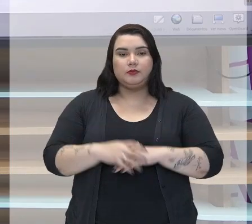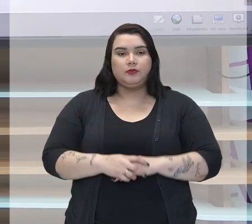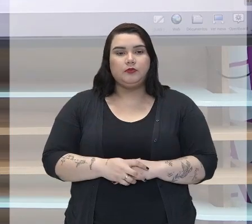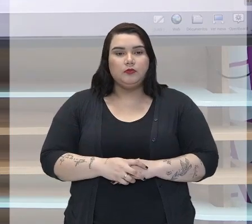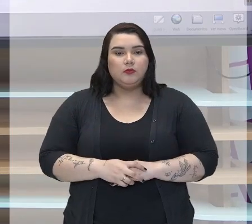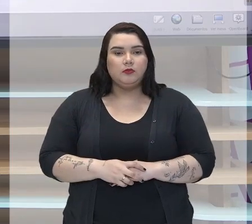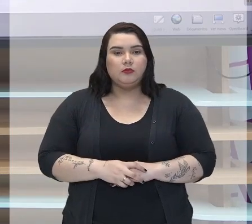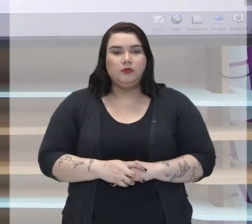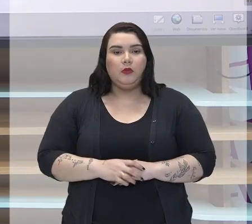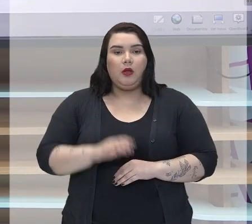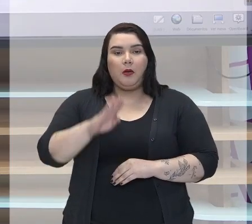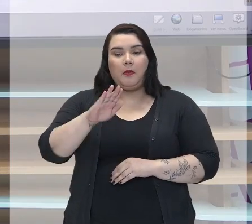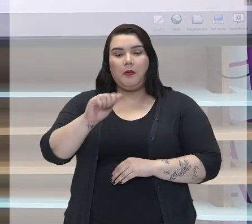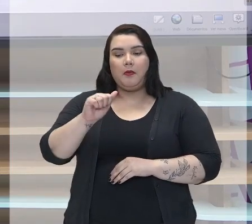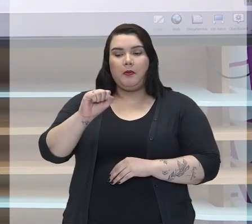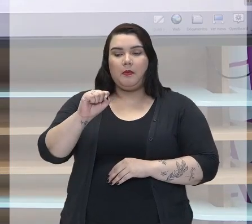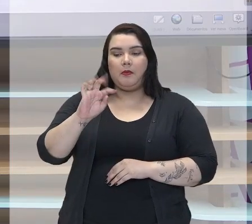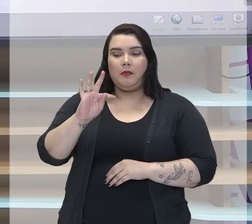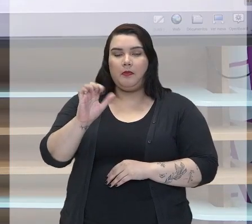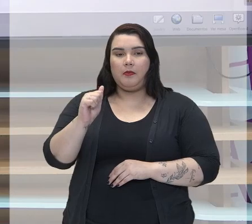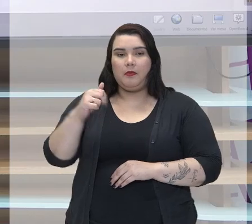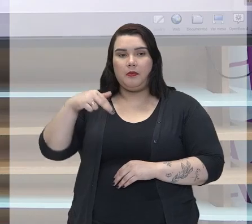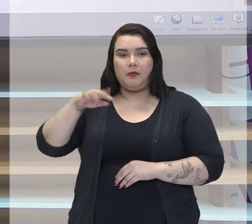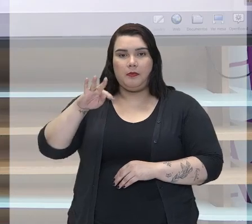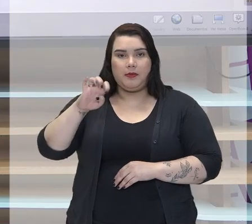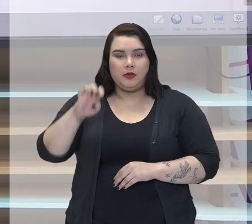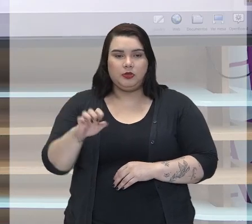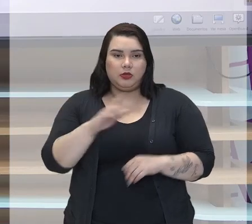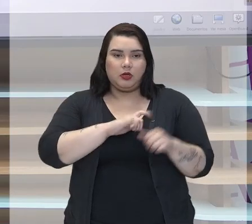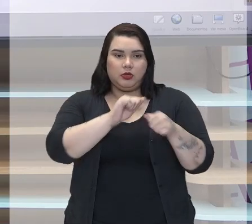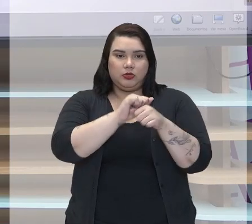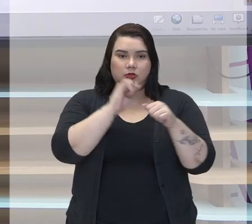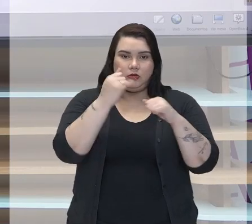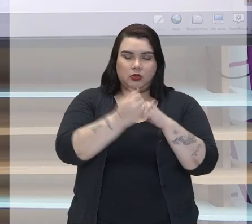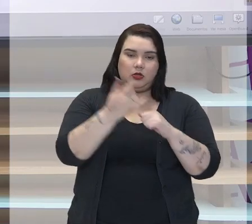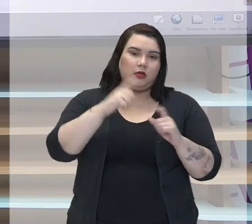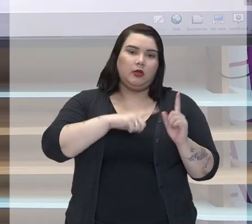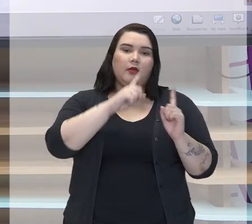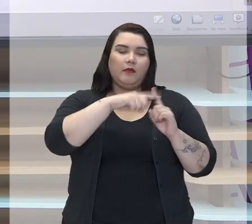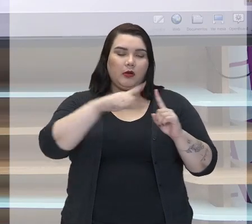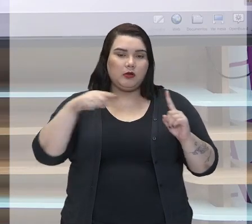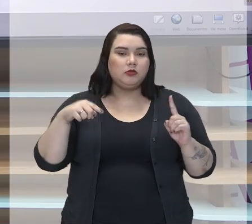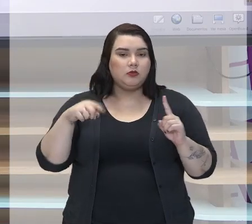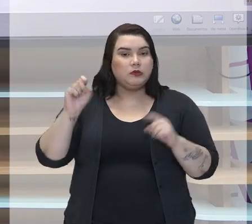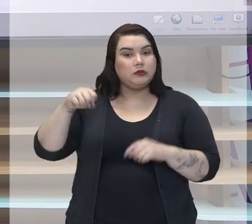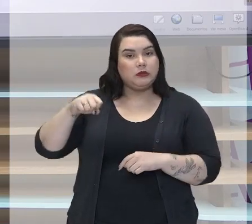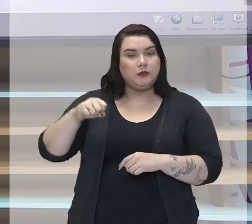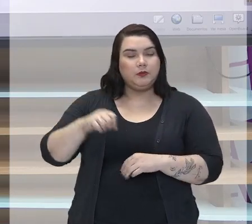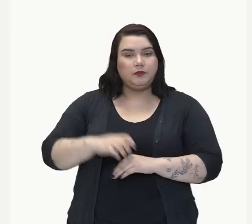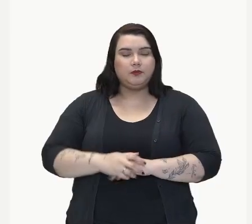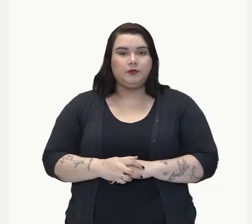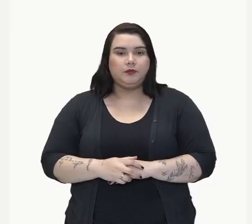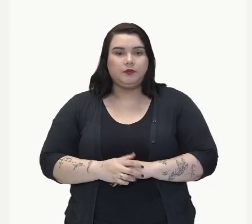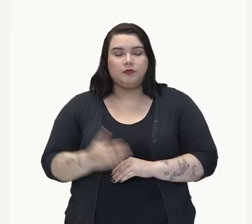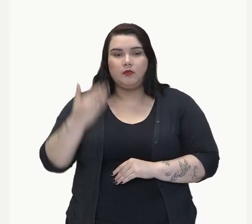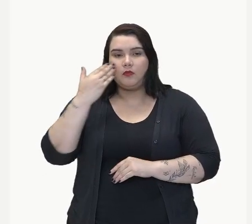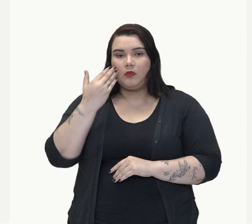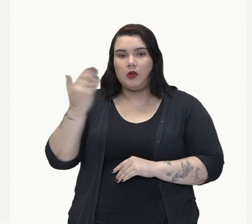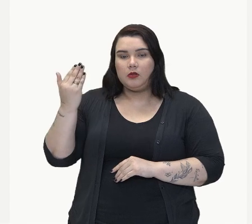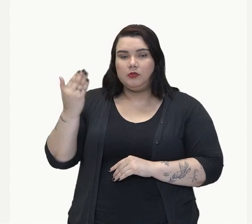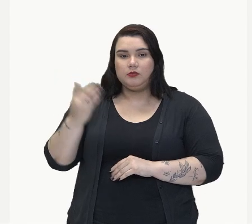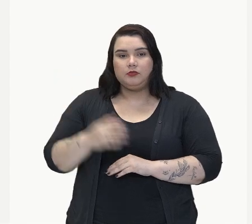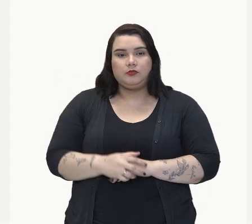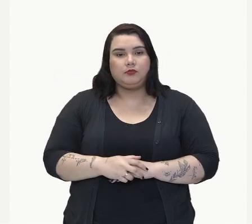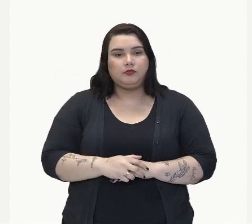advérbio, bastante, no papel de adjetivo, ele vai variar. Então, nós temos... Havia